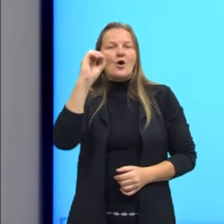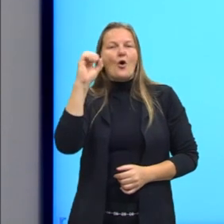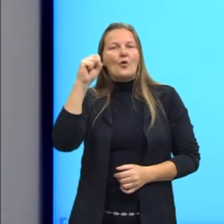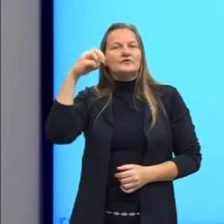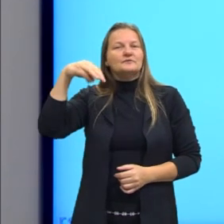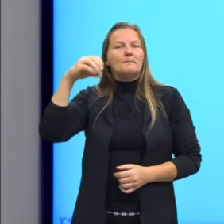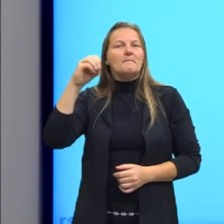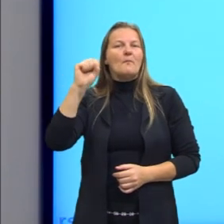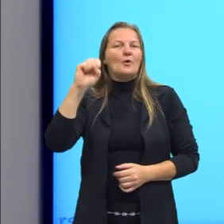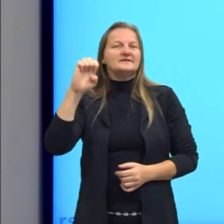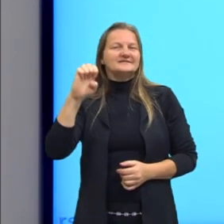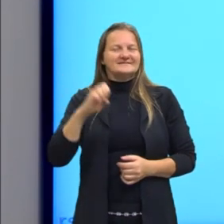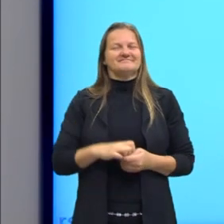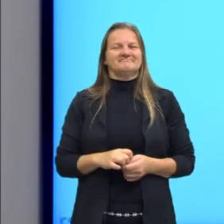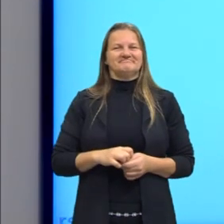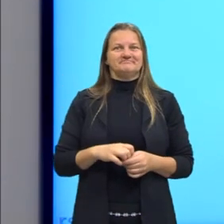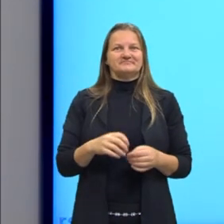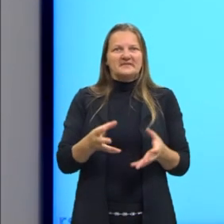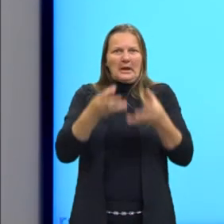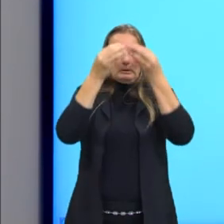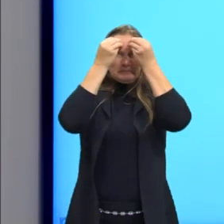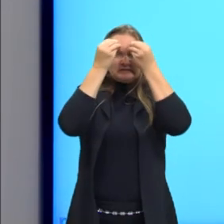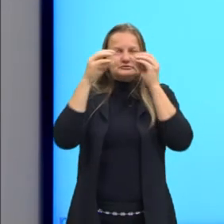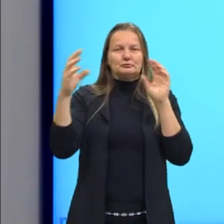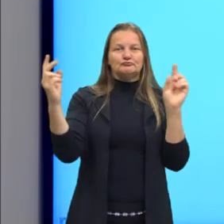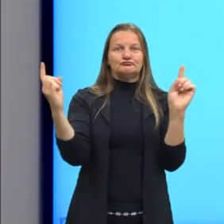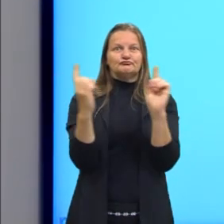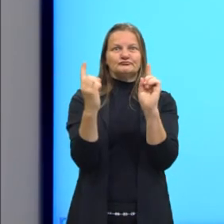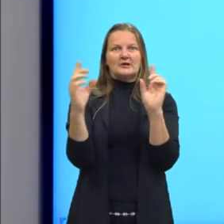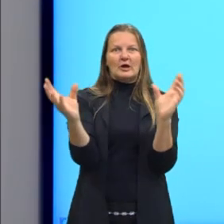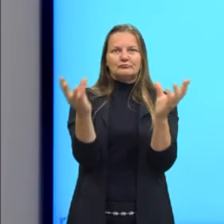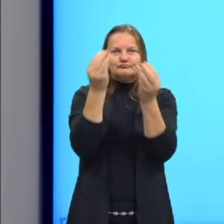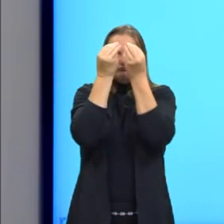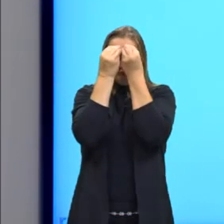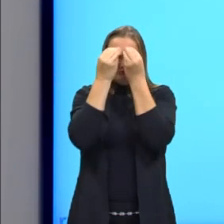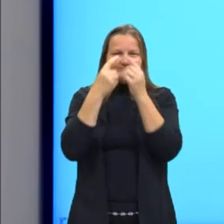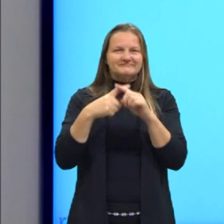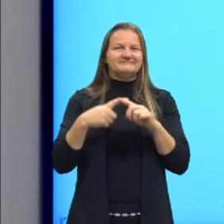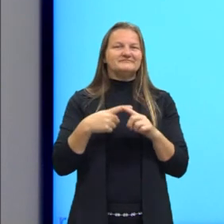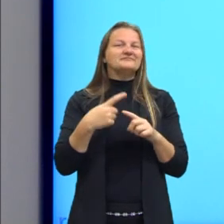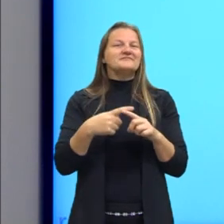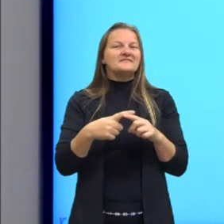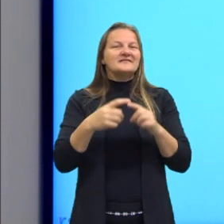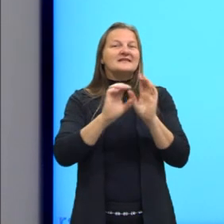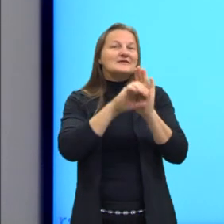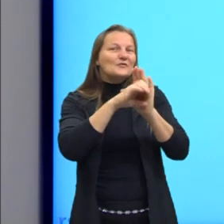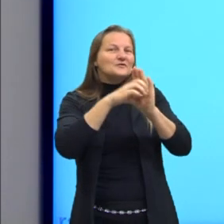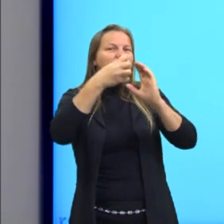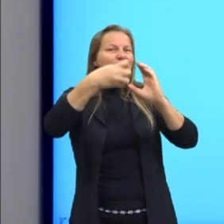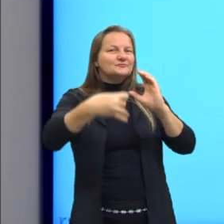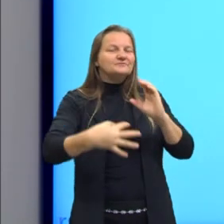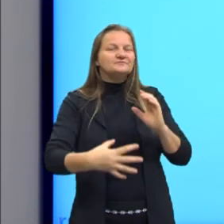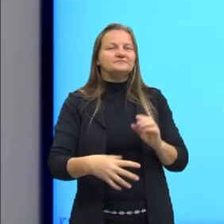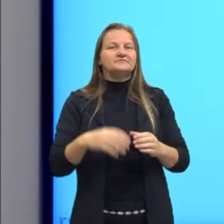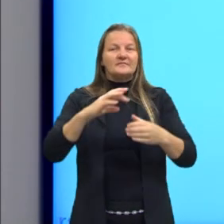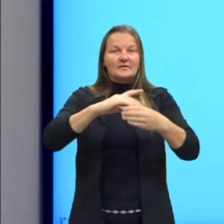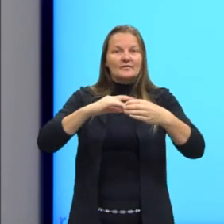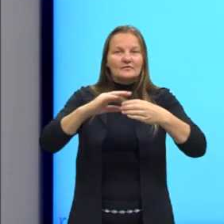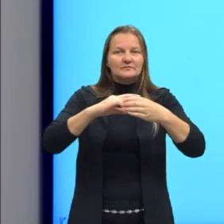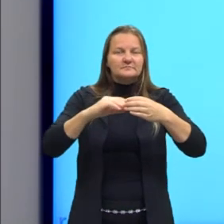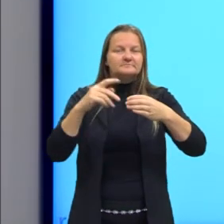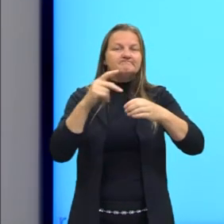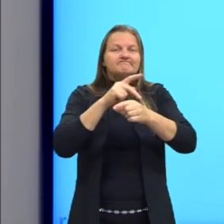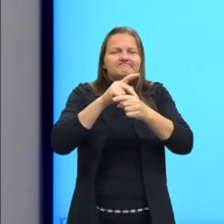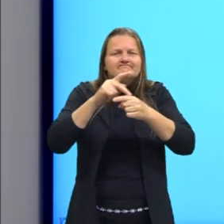faculdade e os professores brincarem muito sobre isso. O que seria isso? É porque ela ocorre quando um solvente puro